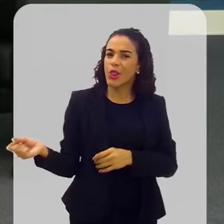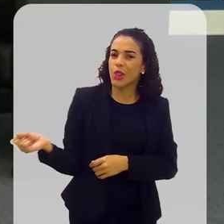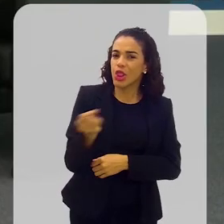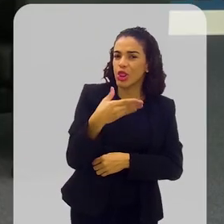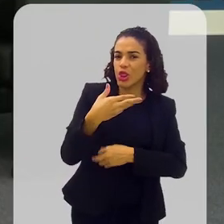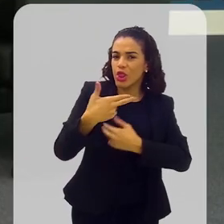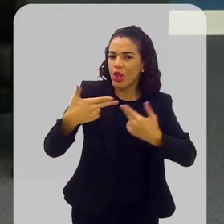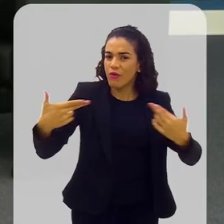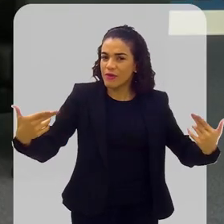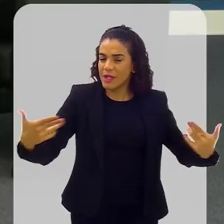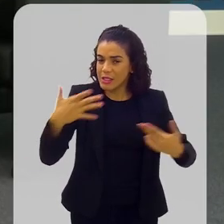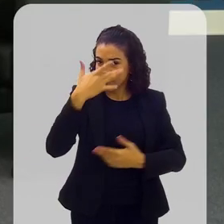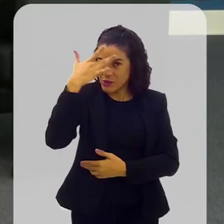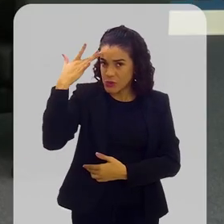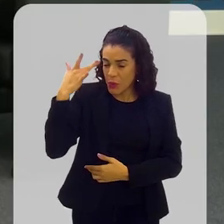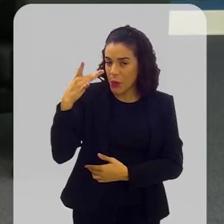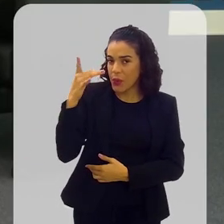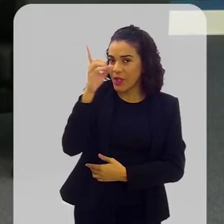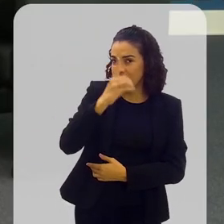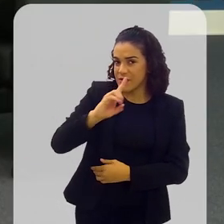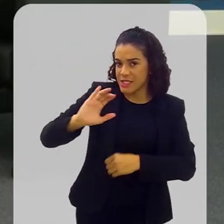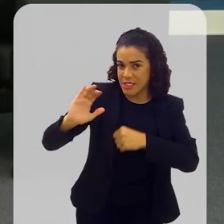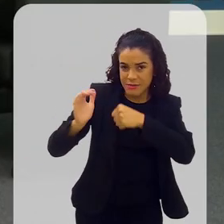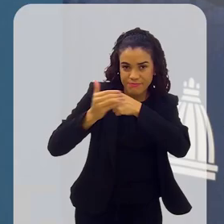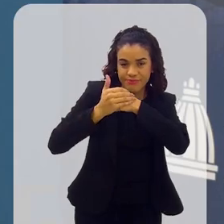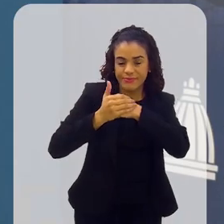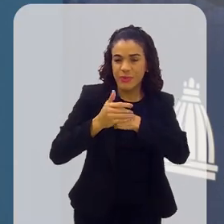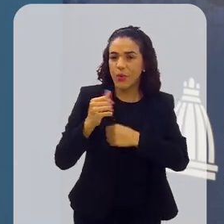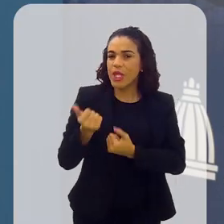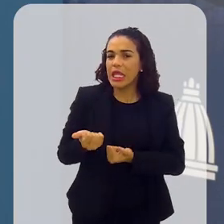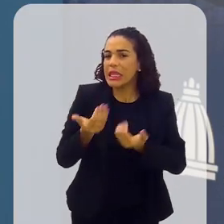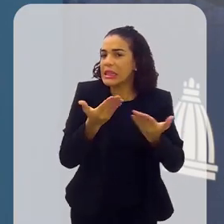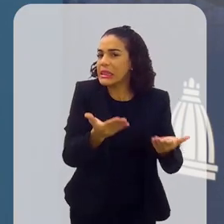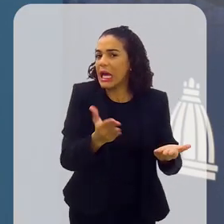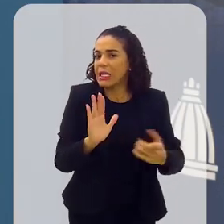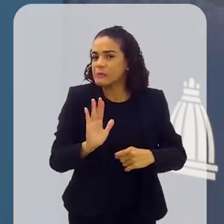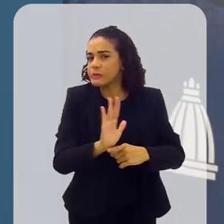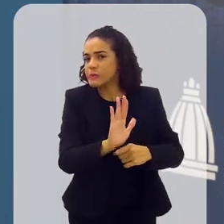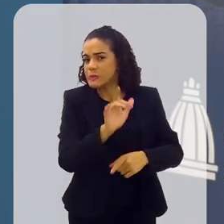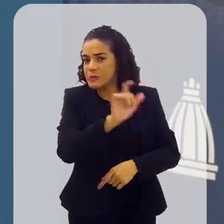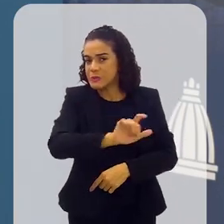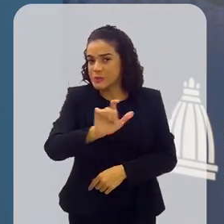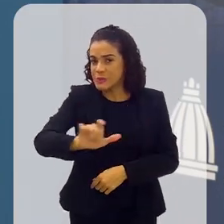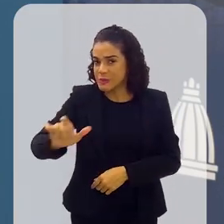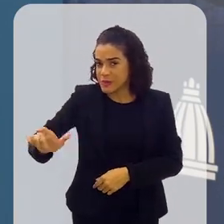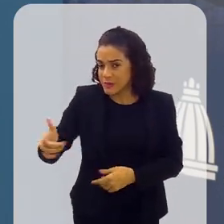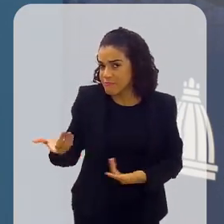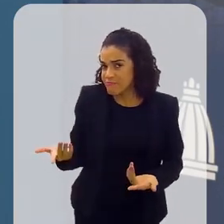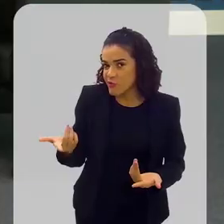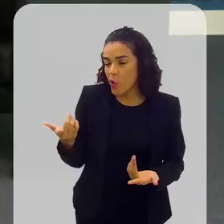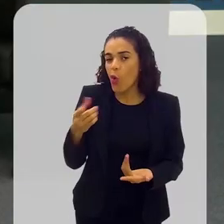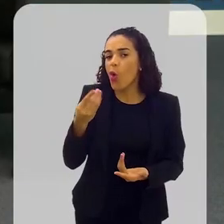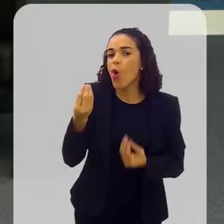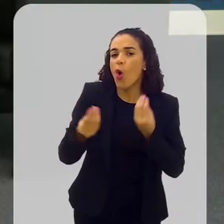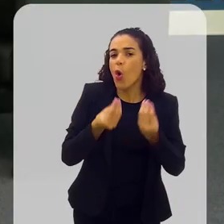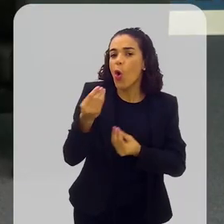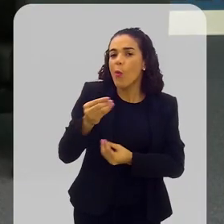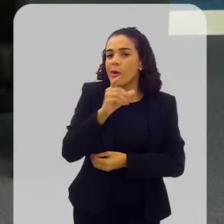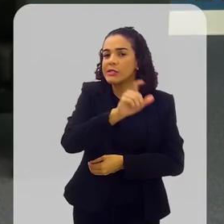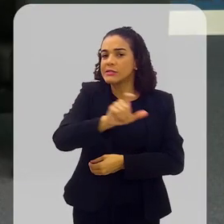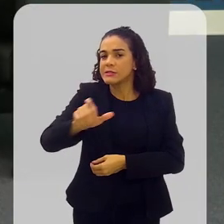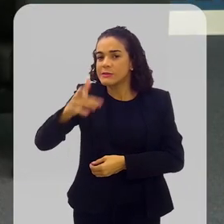novidade para as pessoas com deficiências ocultas? O que dá acesso a essas pessoas? E como é que elas